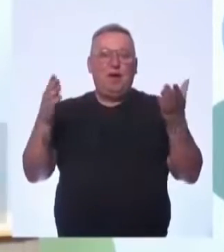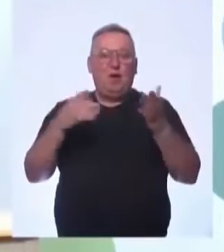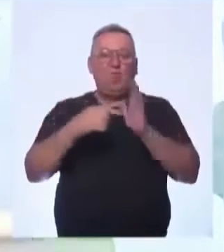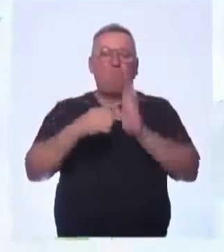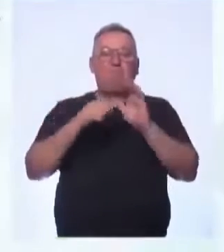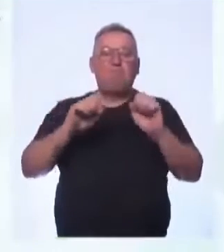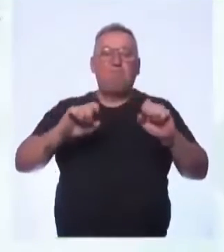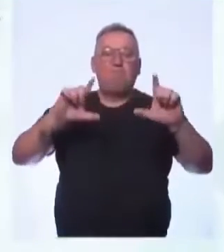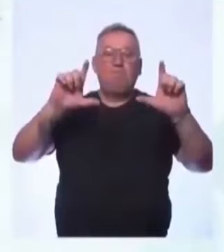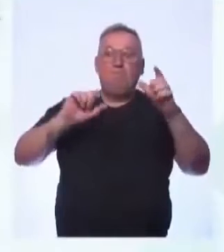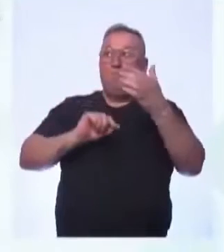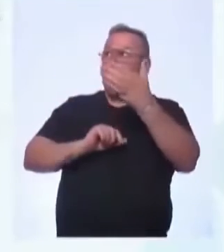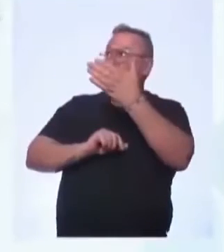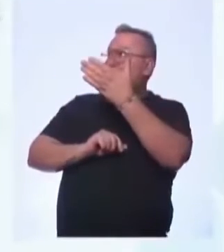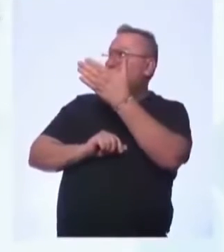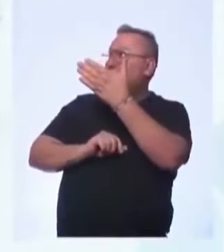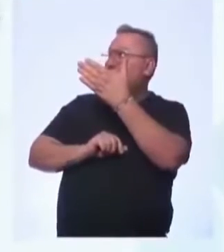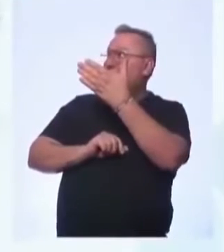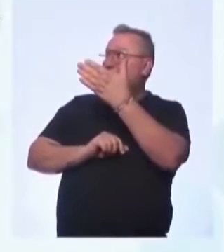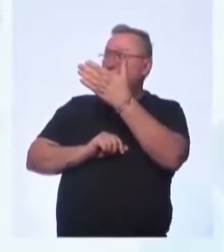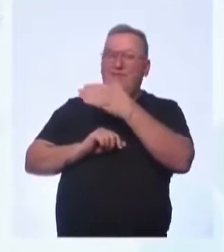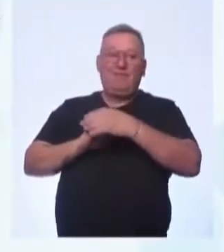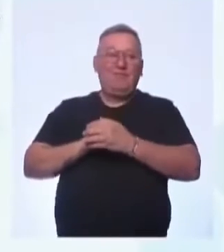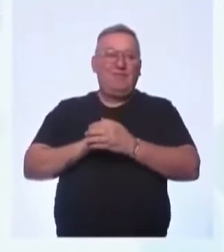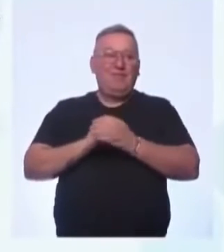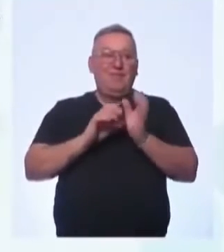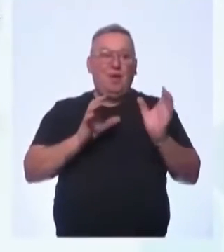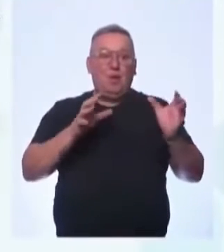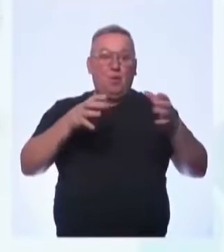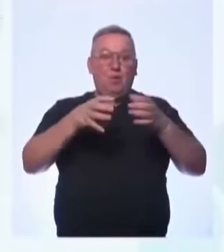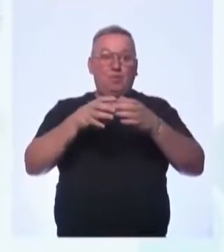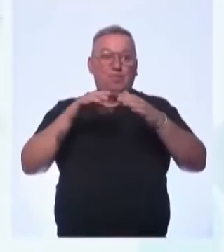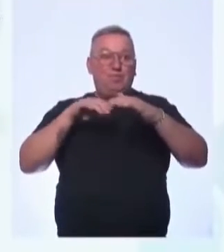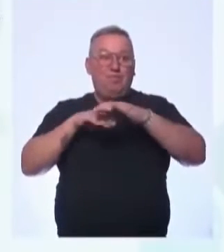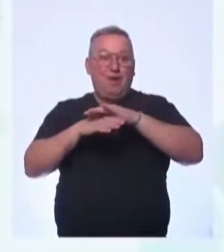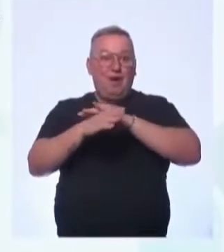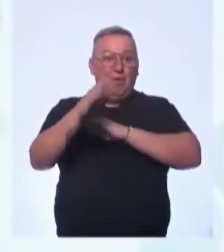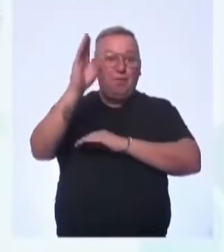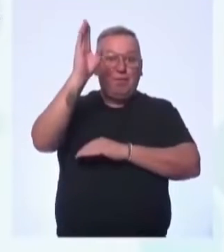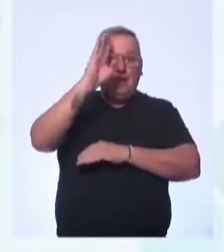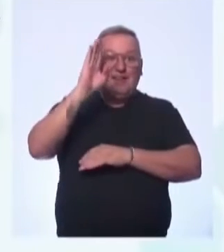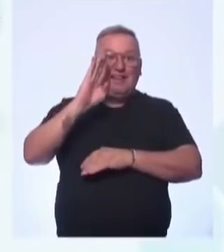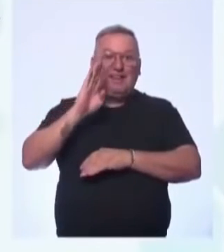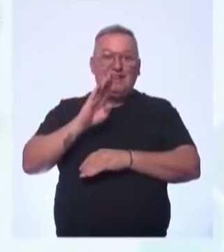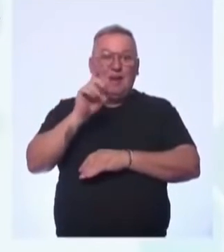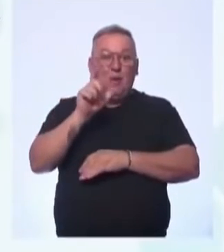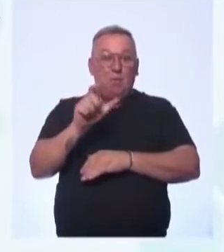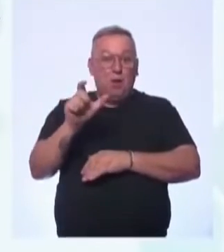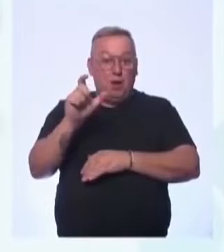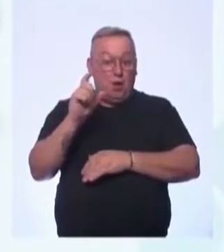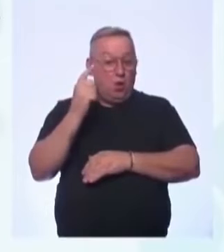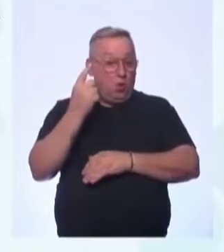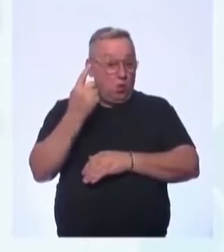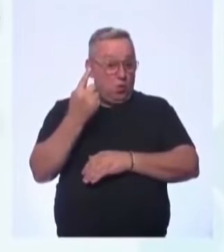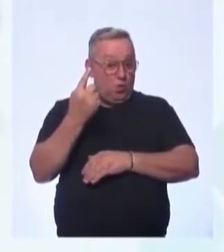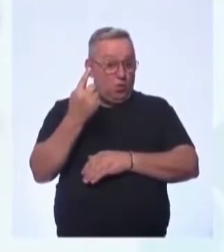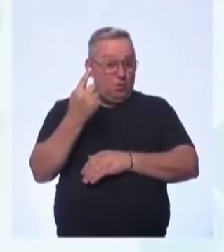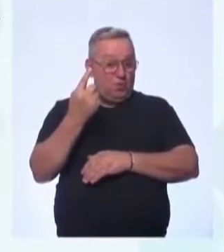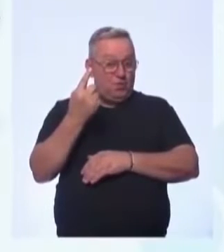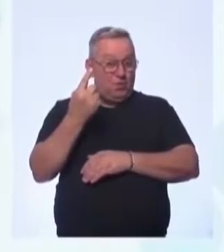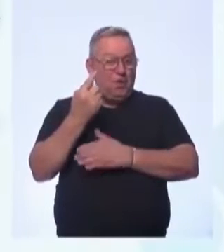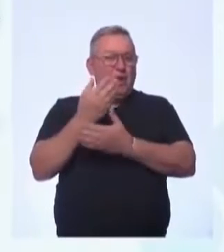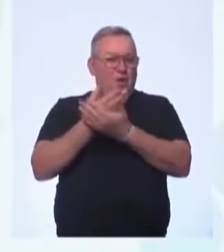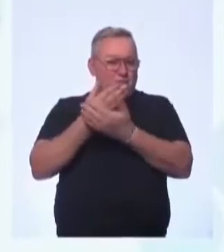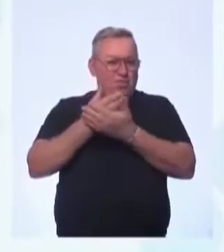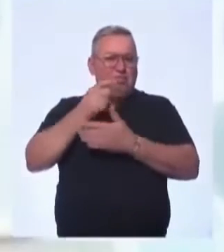tela o tema da aula de hoje, Comunidades Tradicionais Brasileiras, parte 1. Então uma aula